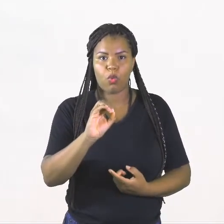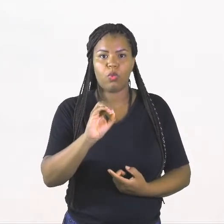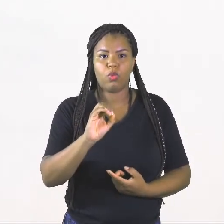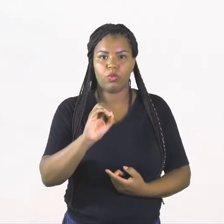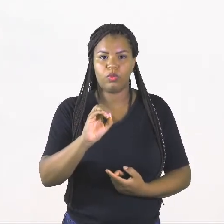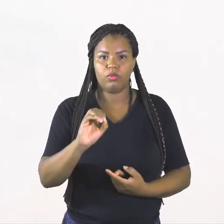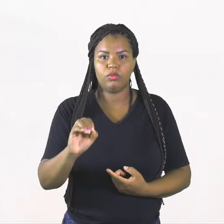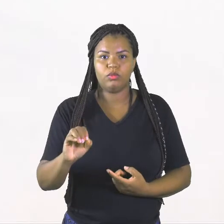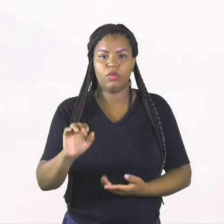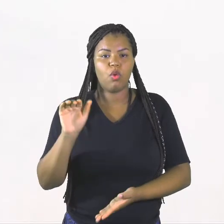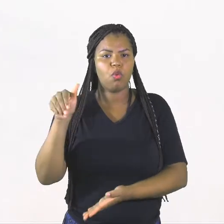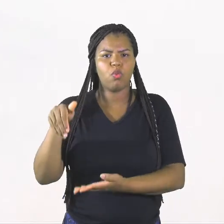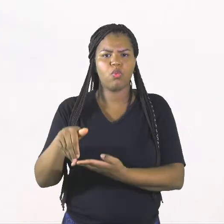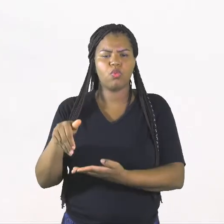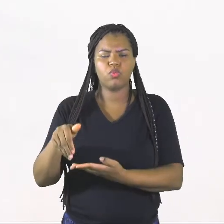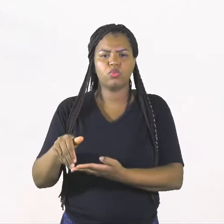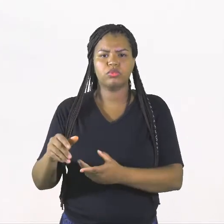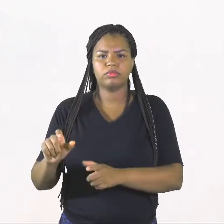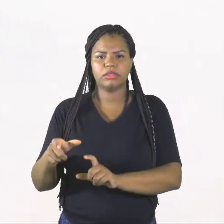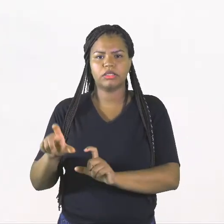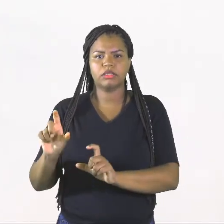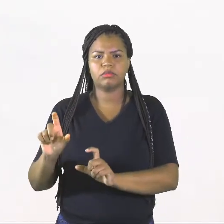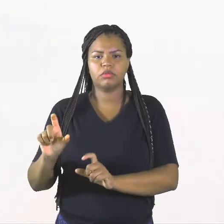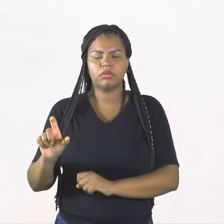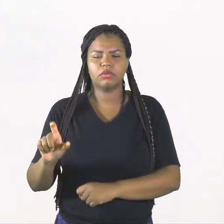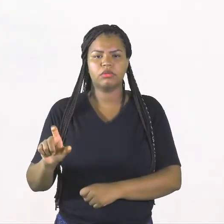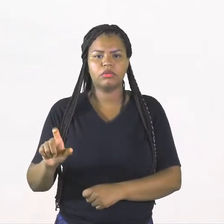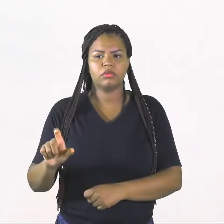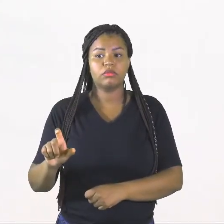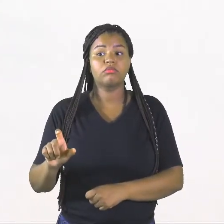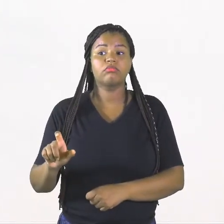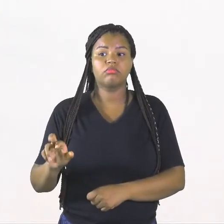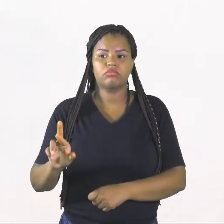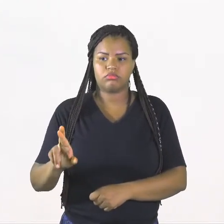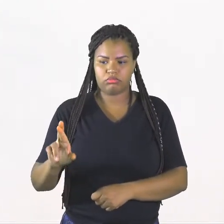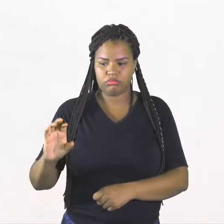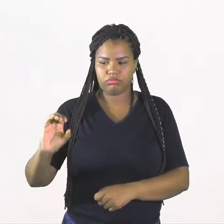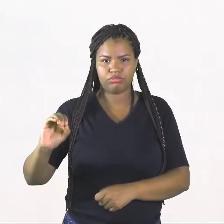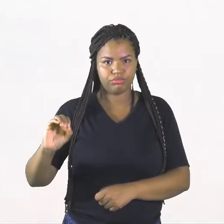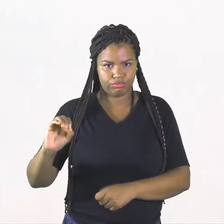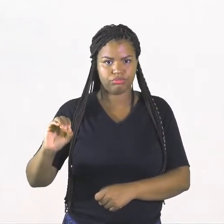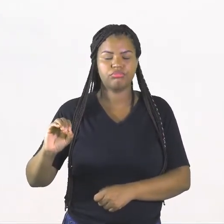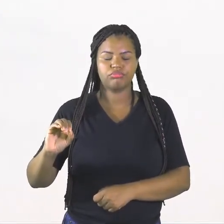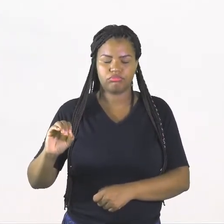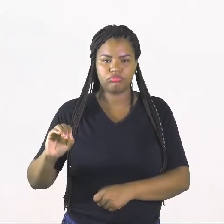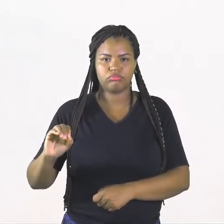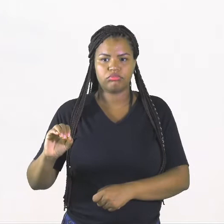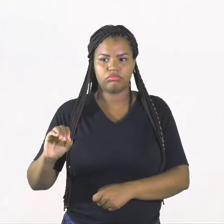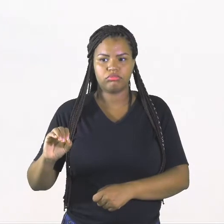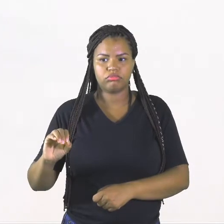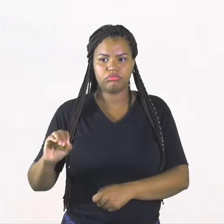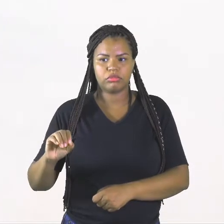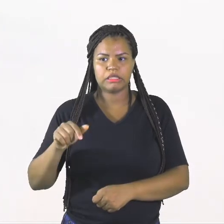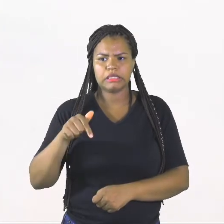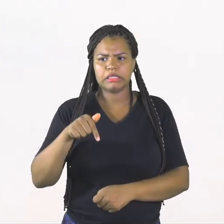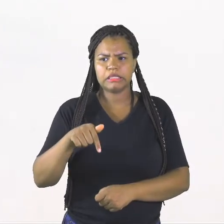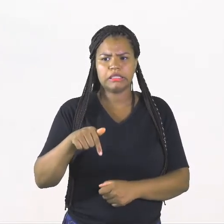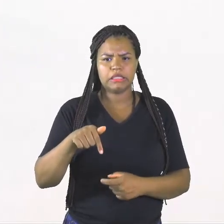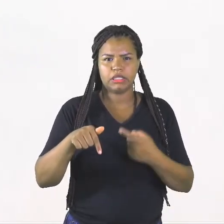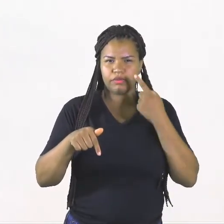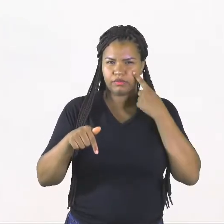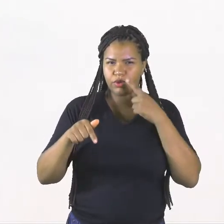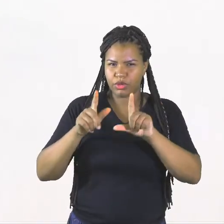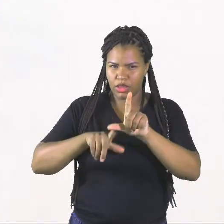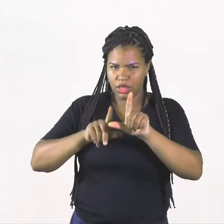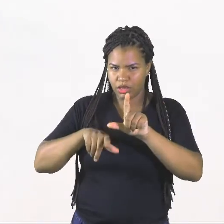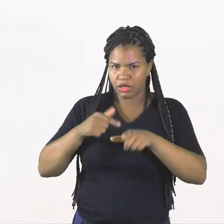Qual é a última sílaba? Hum? O ro. E a letra Q? Você tá vendo aqui? A